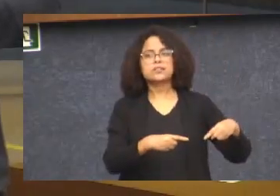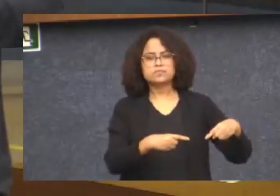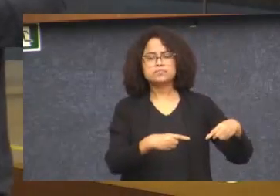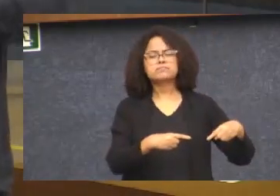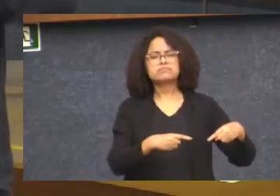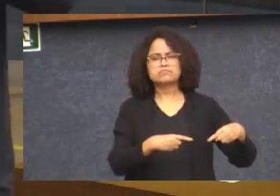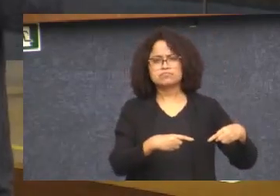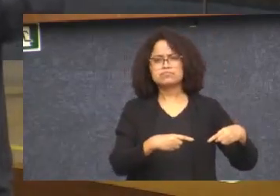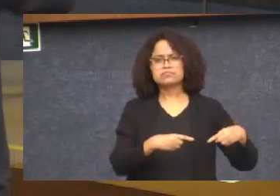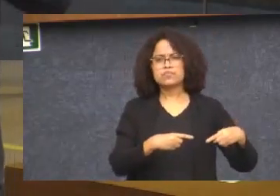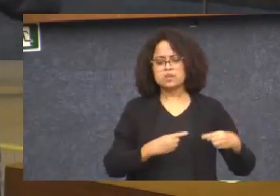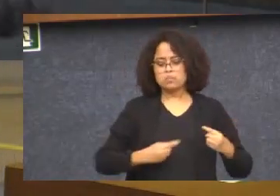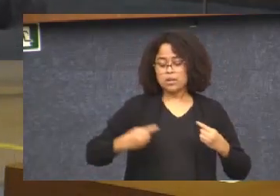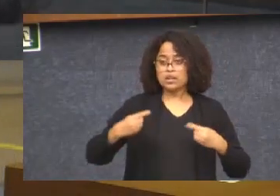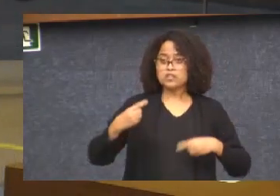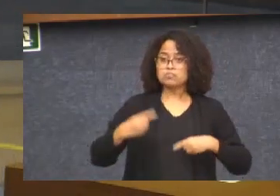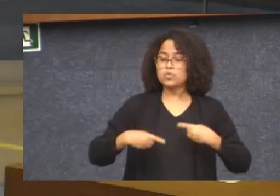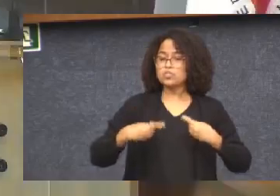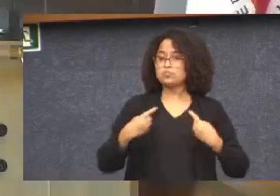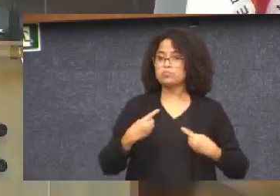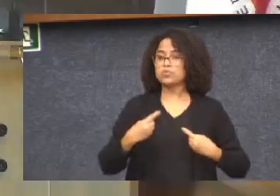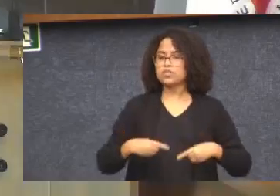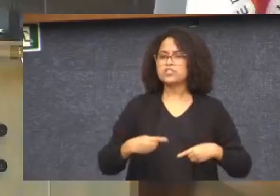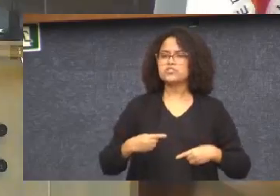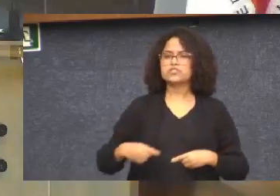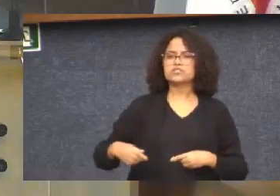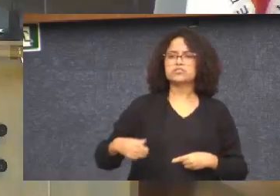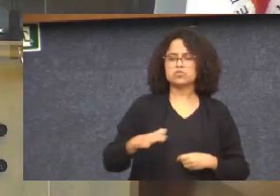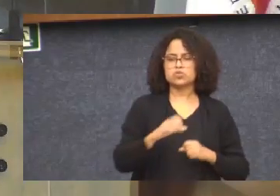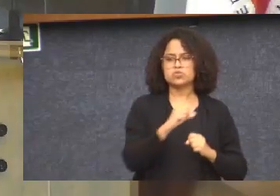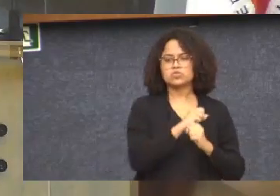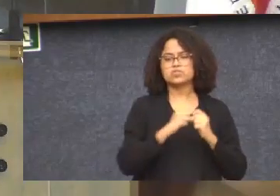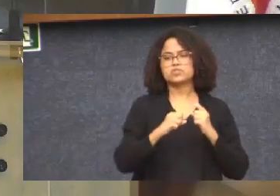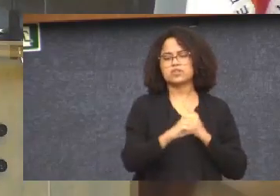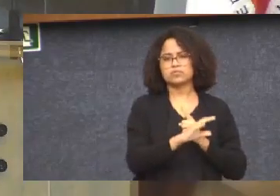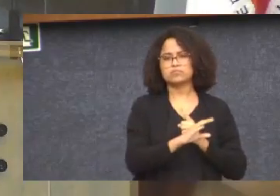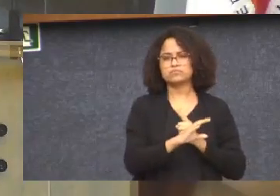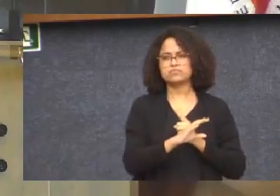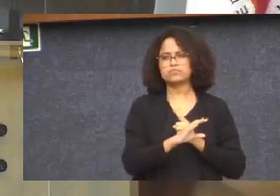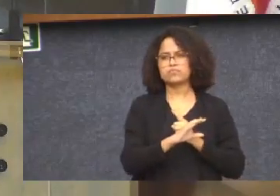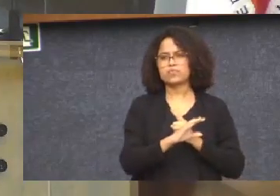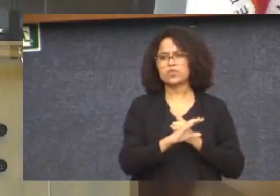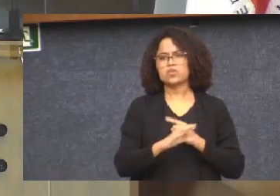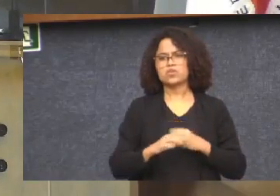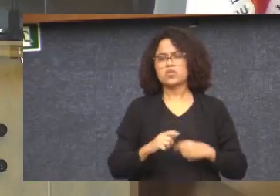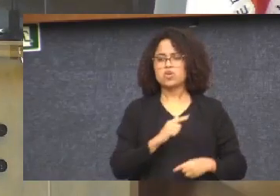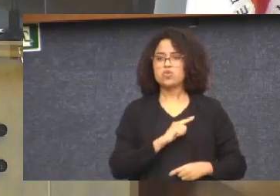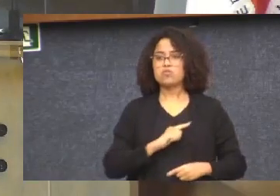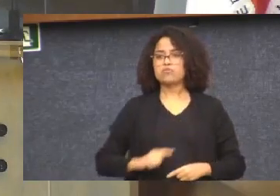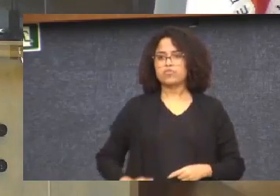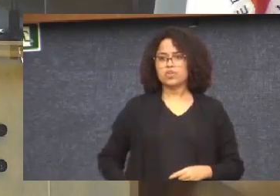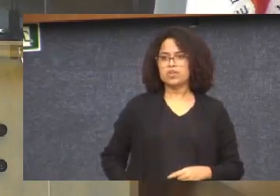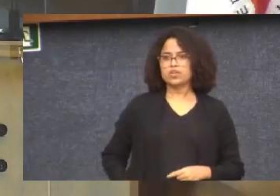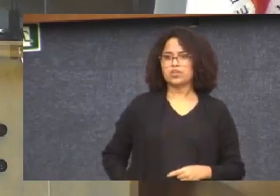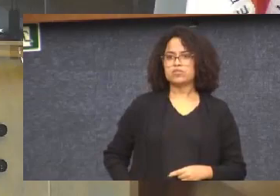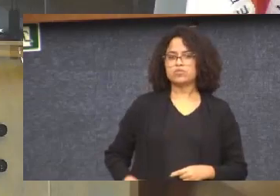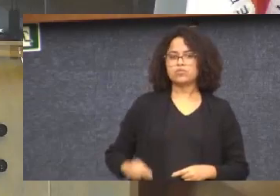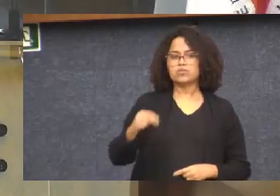ataque às políticas sociais do governo federal, do governo municipal. Tem problema? Tem.